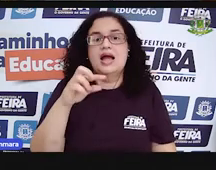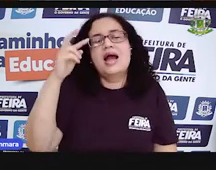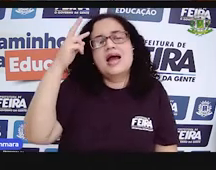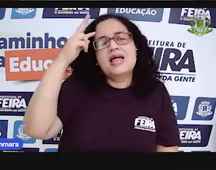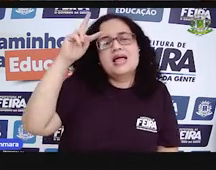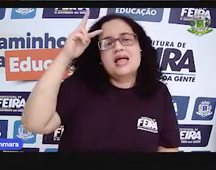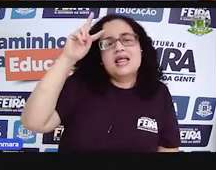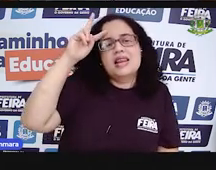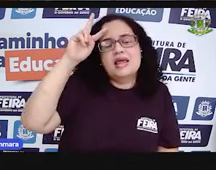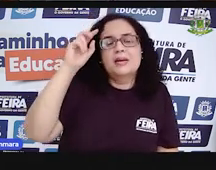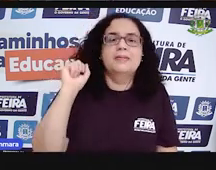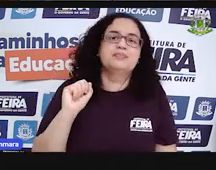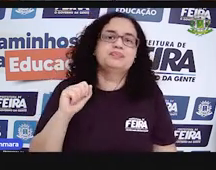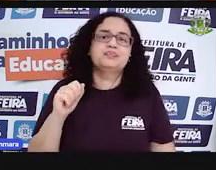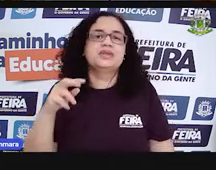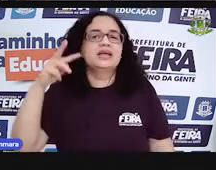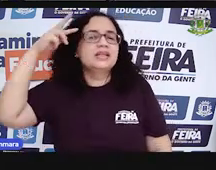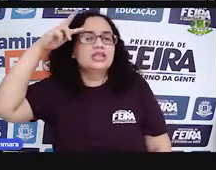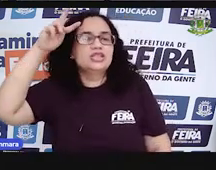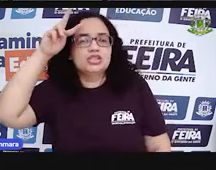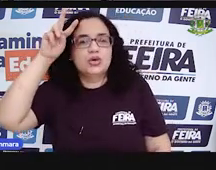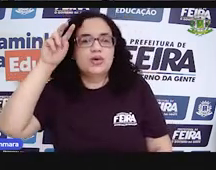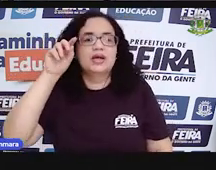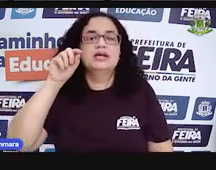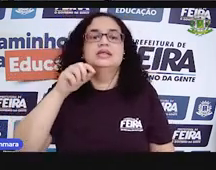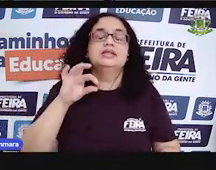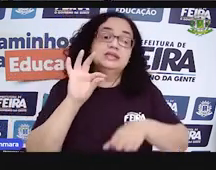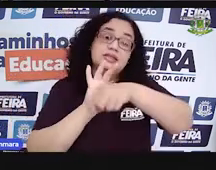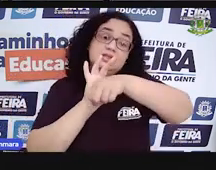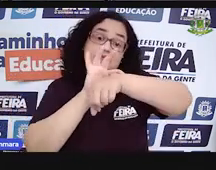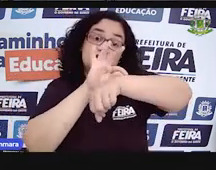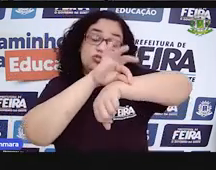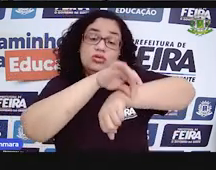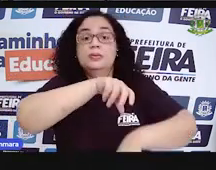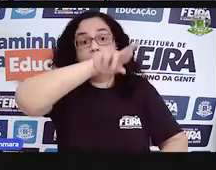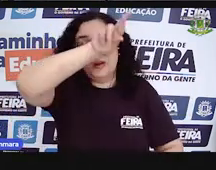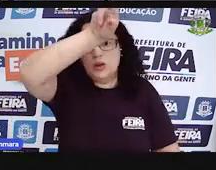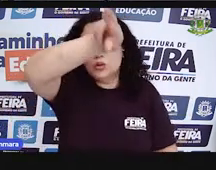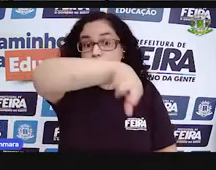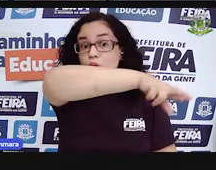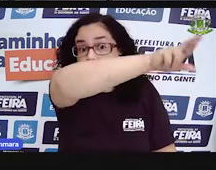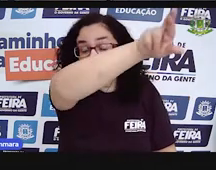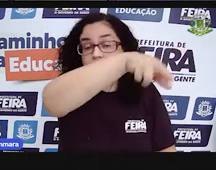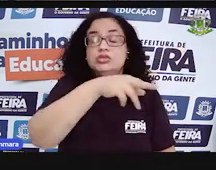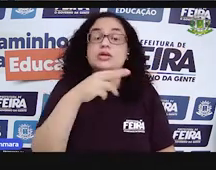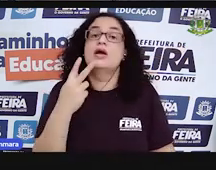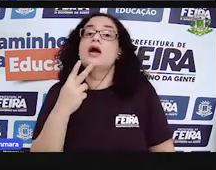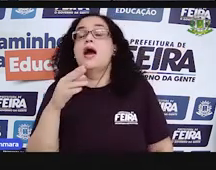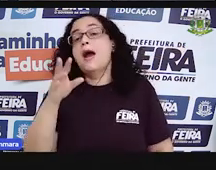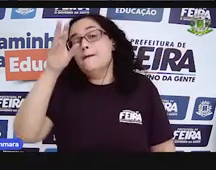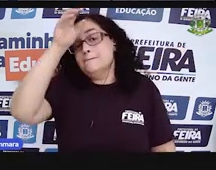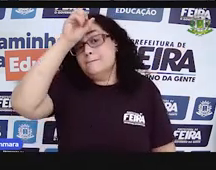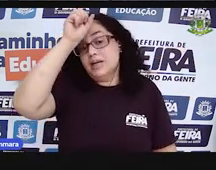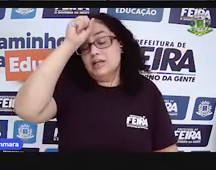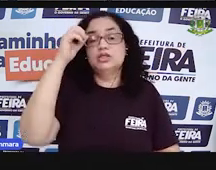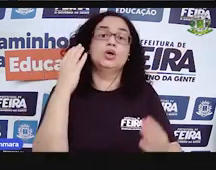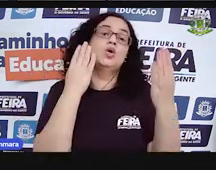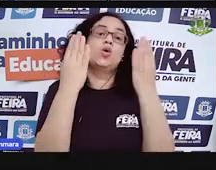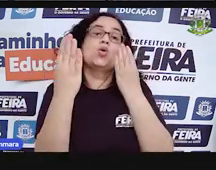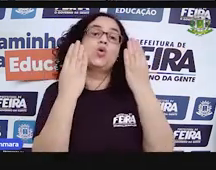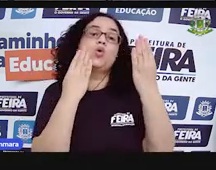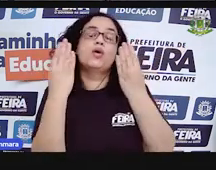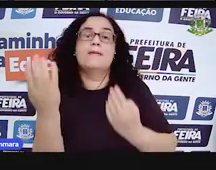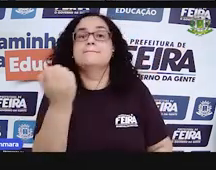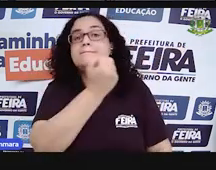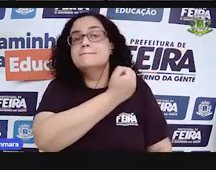formiguinha e do elefante? Lembra disso? Pois é! A gente aprendeu a comparar números, a gente fez uma brincadeirinha